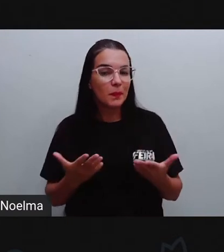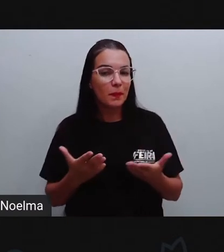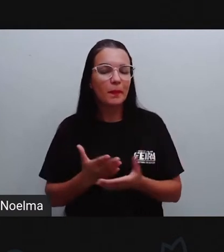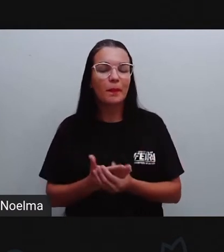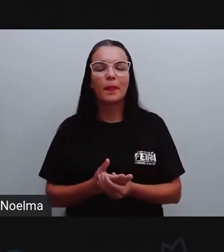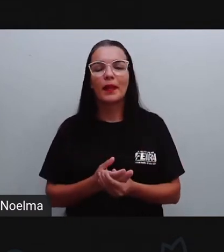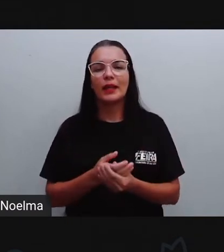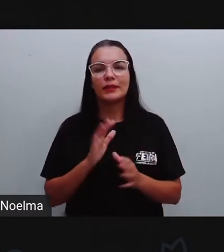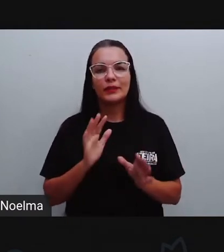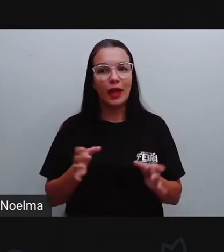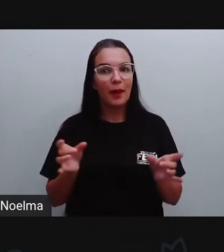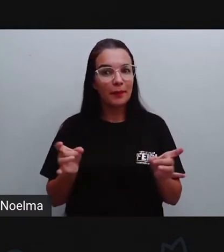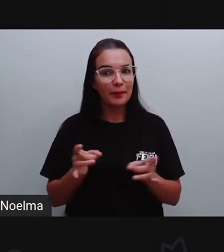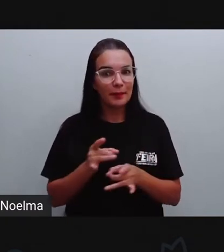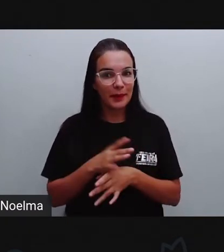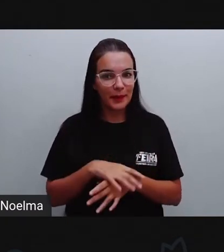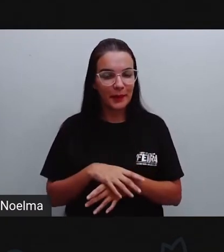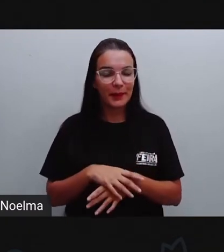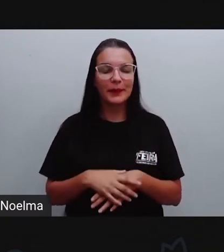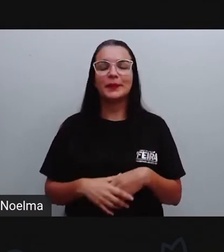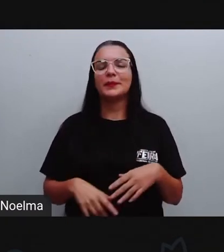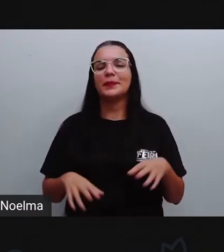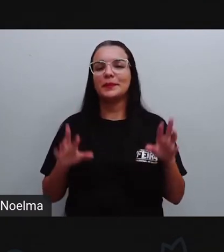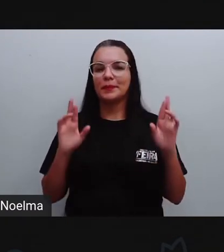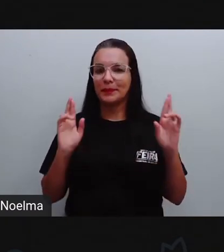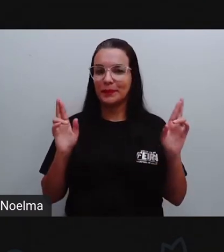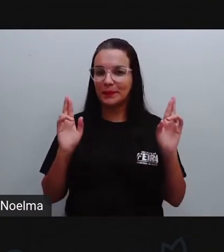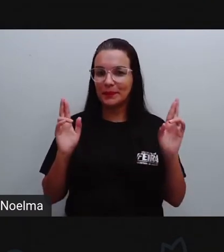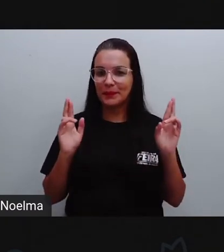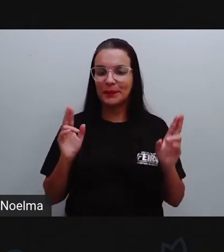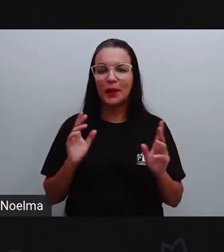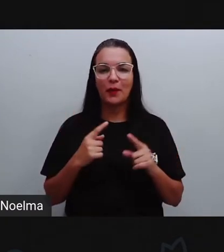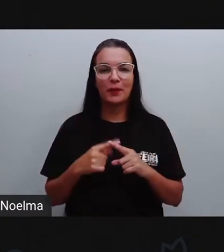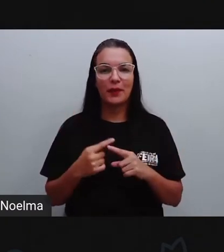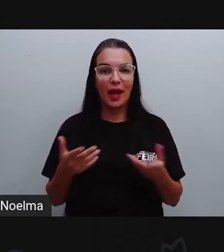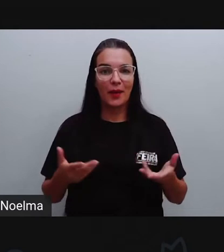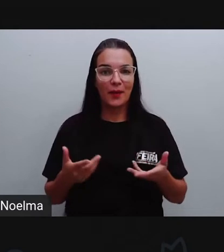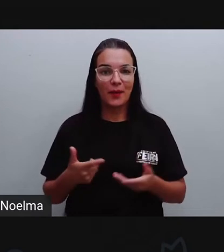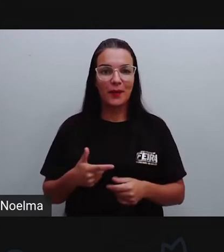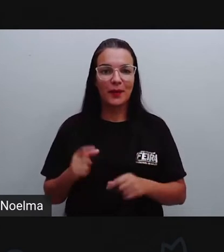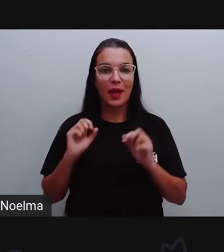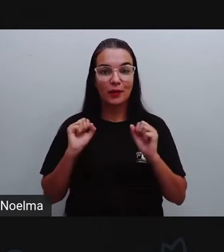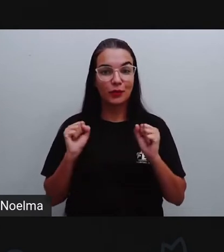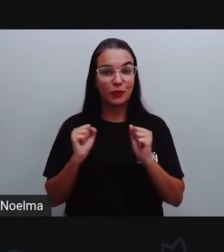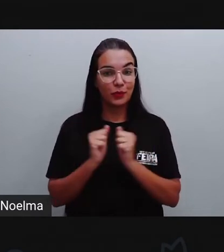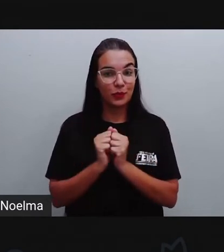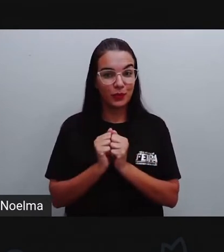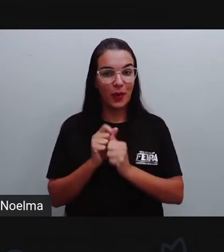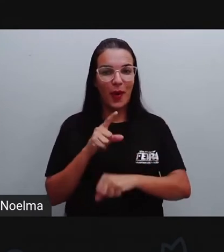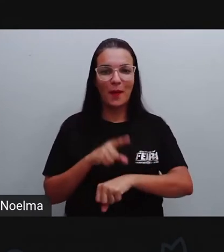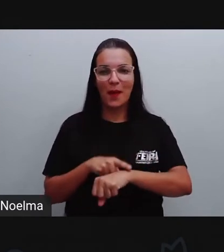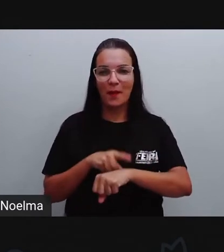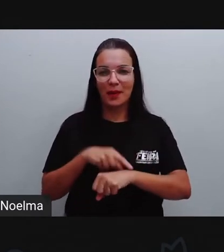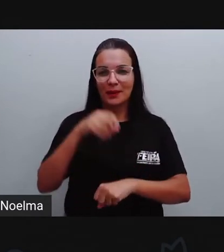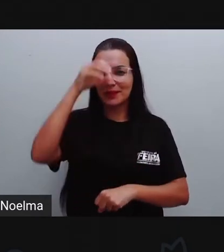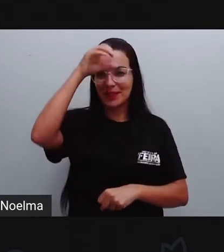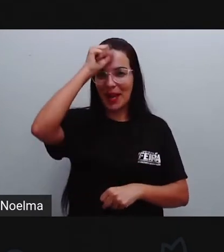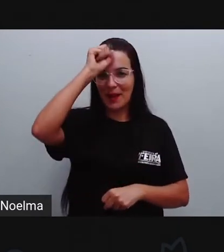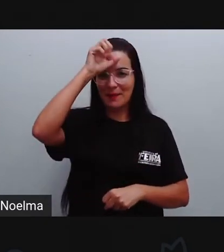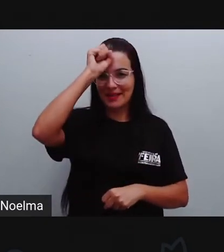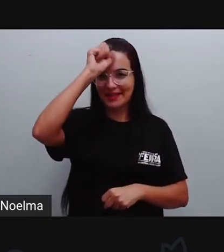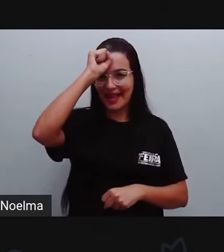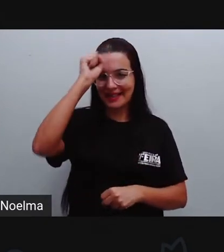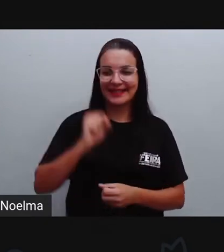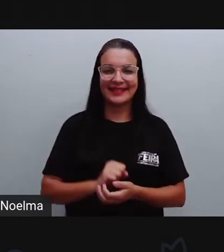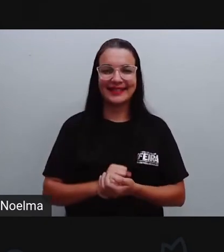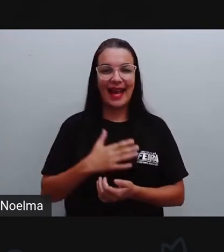espero que vocês já tenham feito tudo isso, já tenham descansado um pouquinho, porque nós estamos aqui reunidos para mais um momento de muita